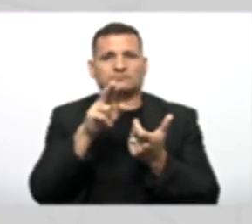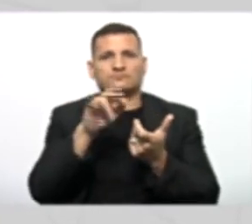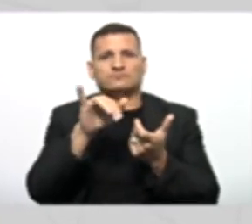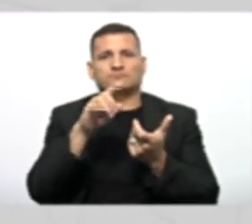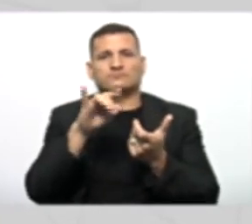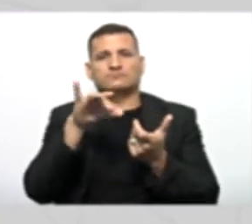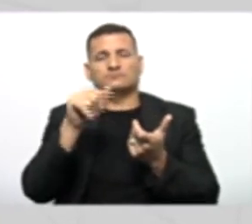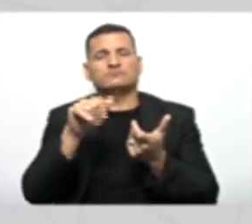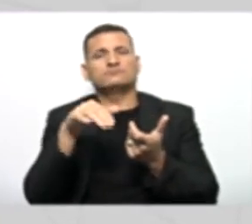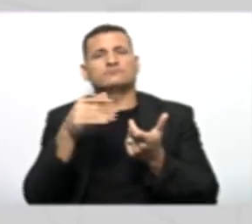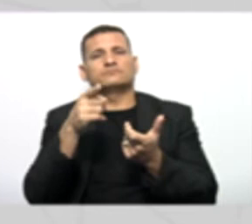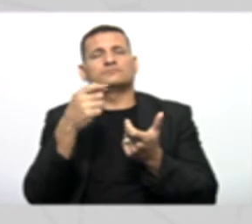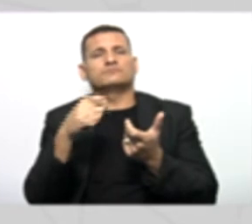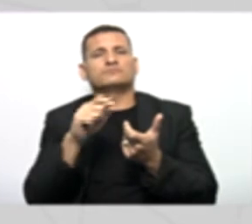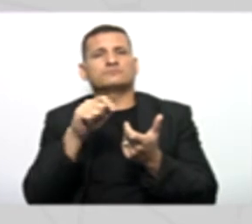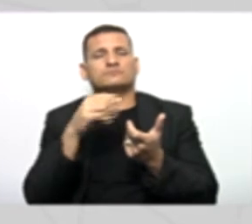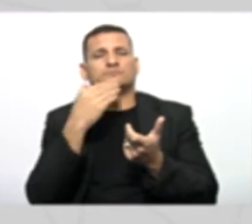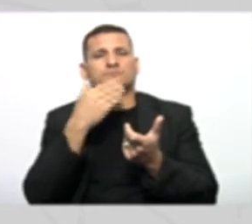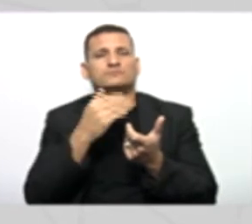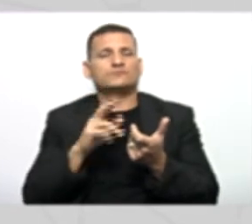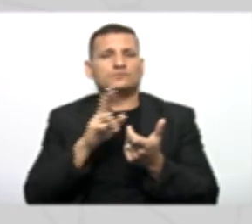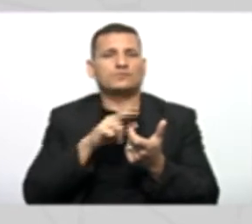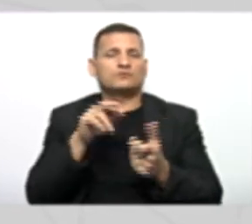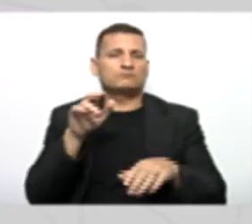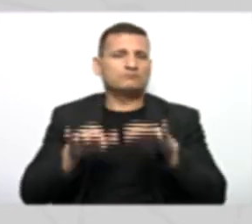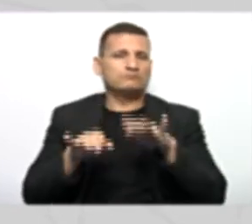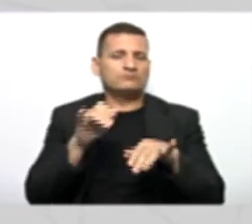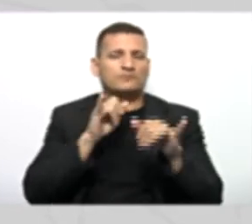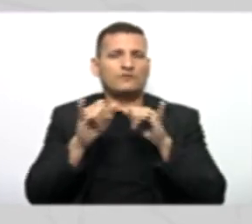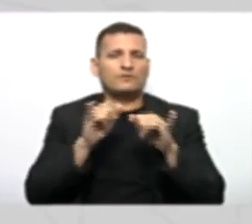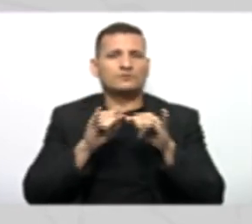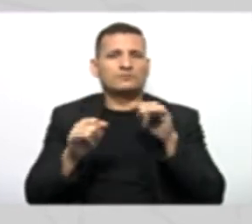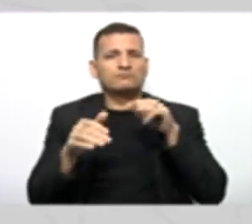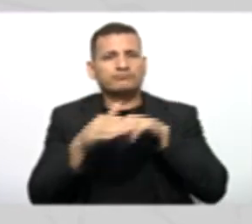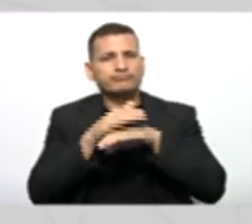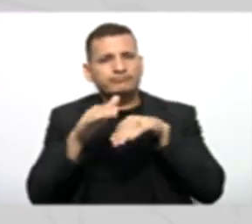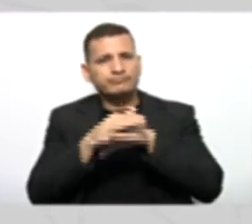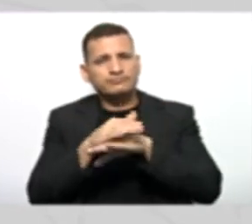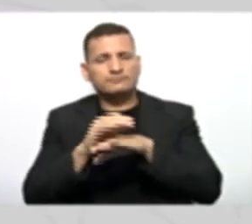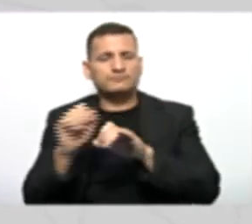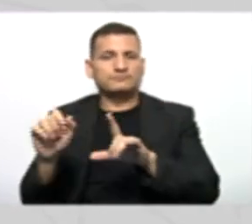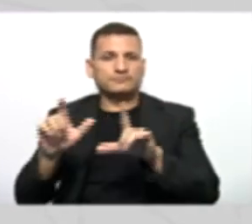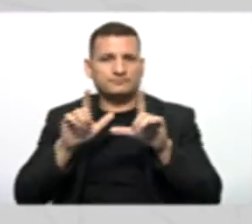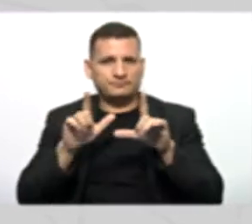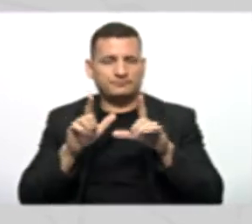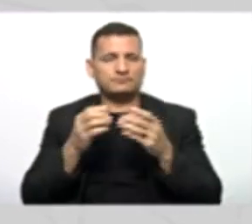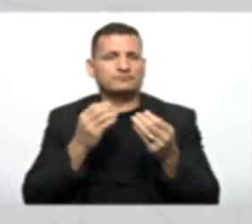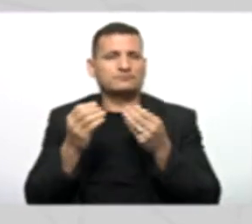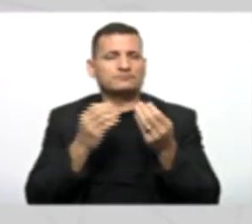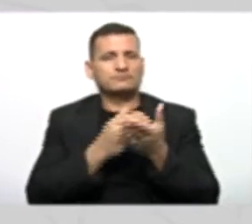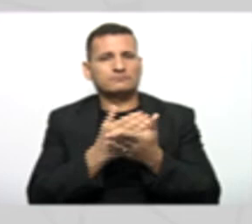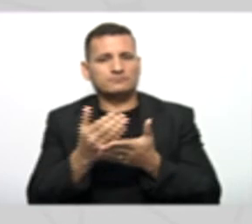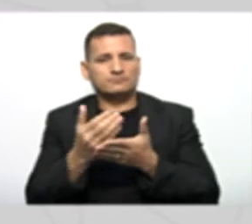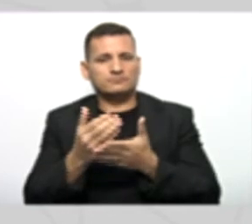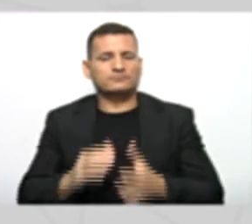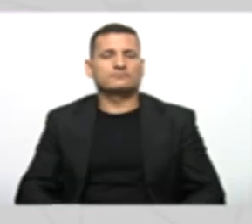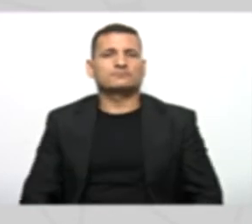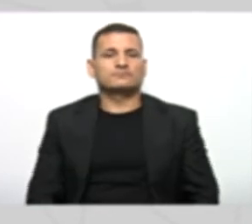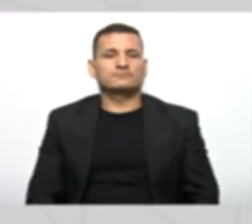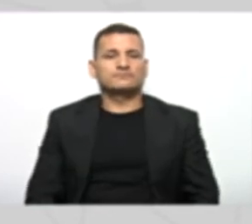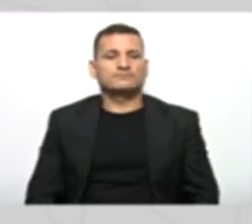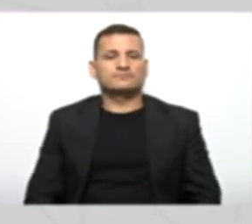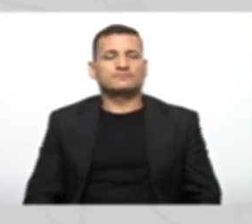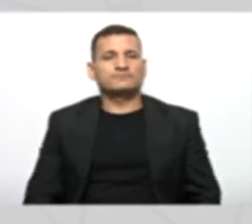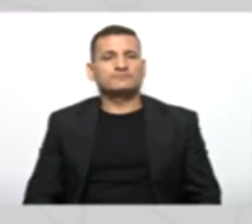usuário Para ele digitar Essas informações Para que os objetos Sejam criados Como que isso vai começar? Primeiro